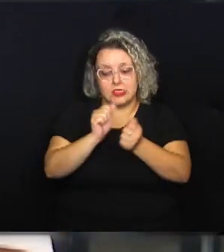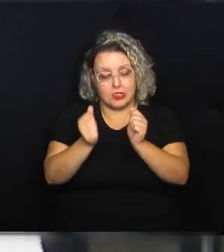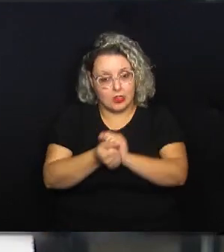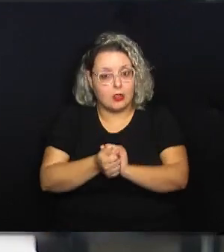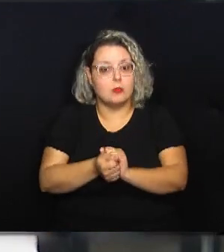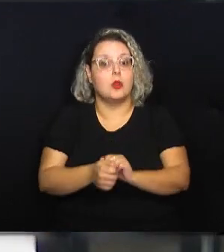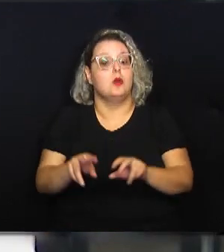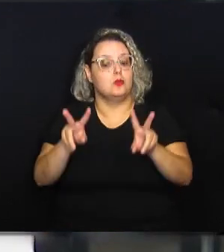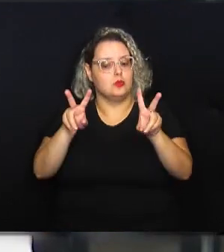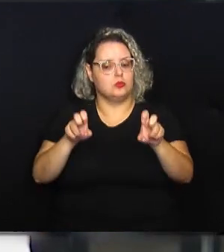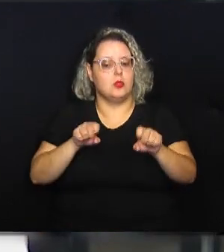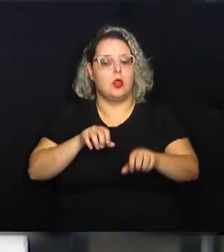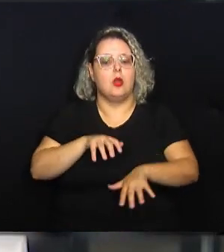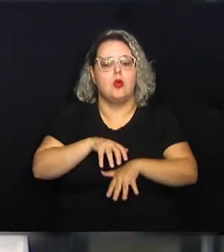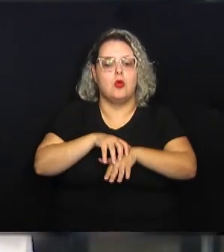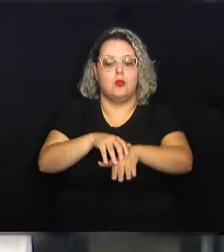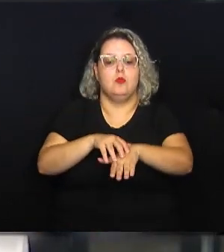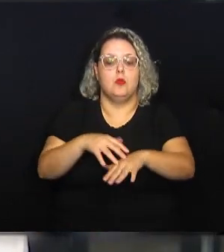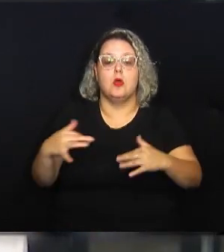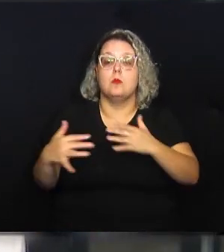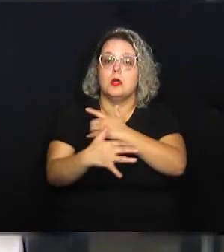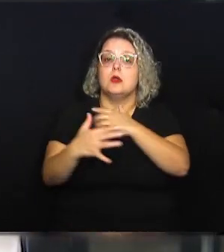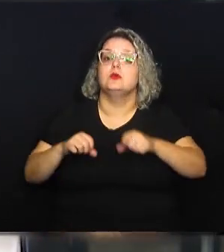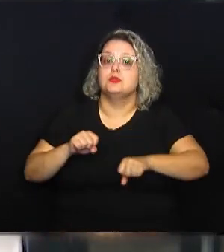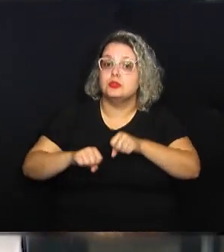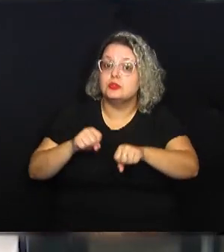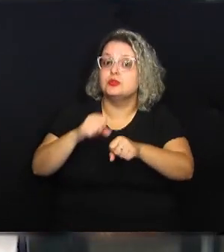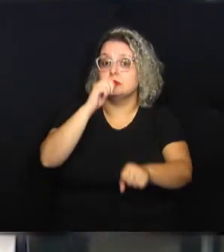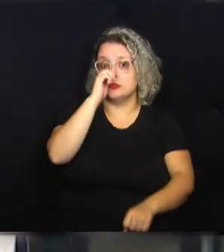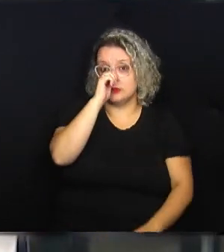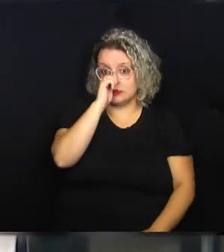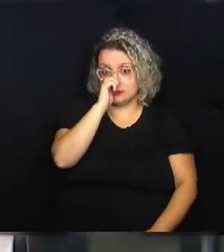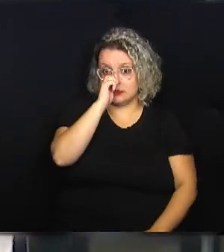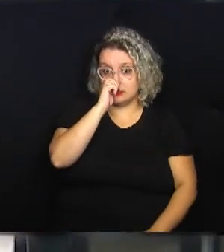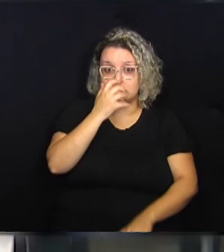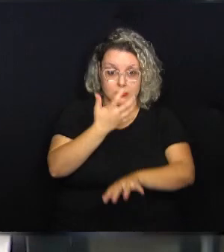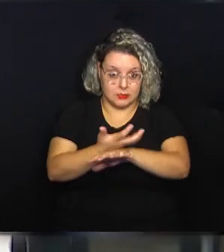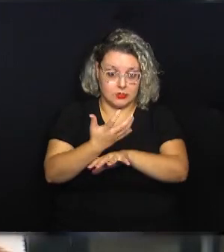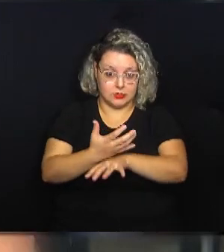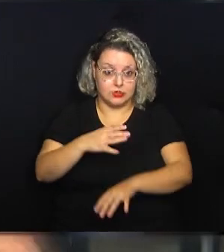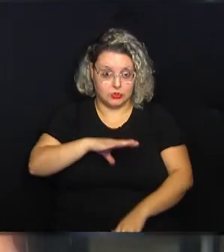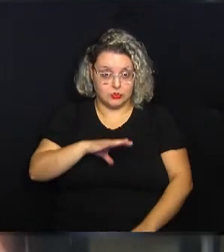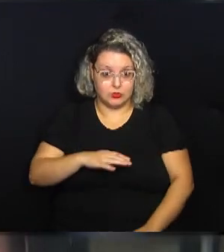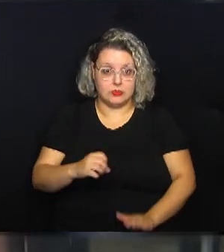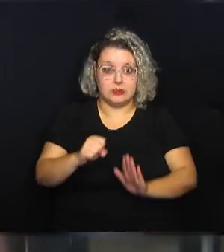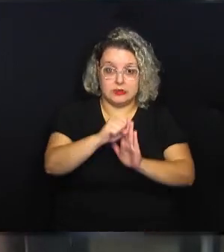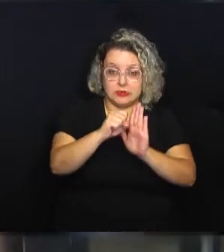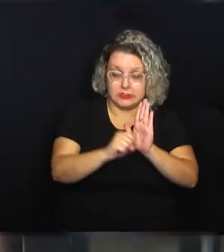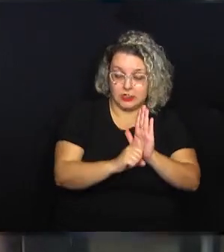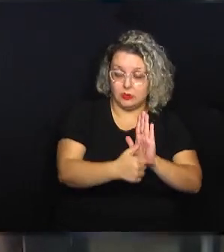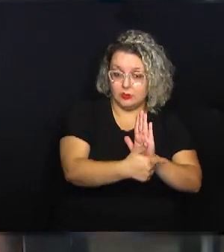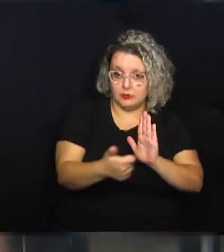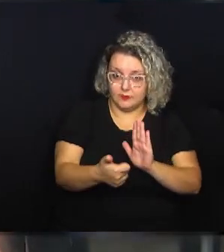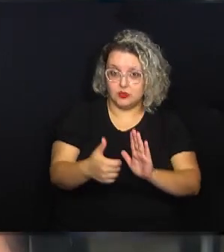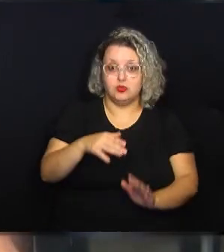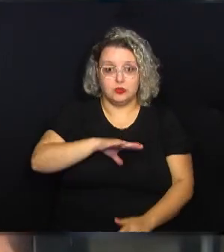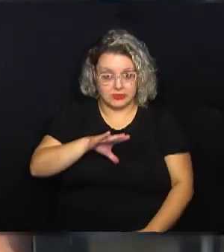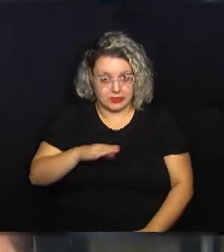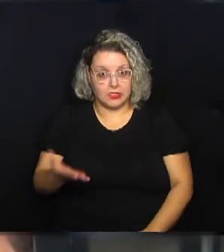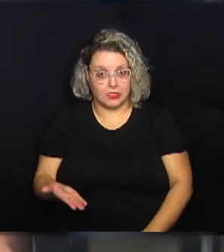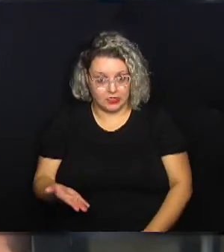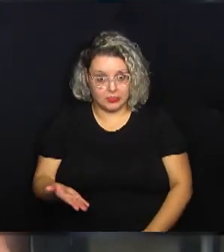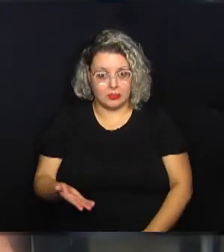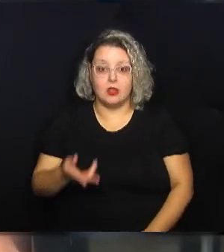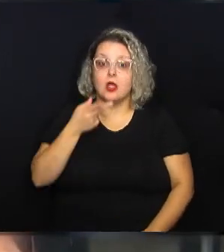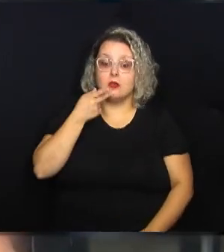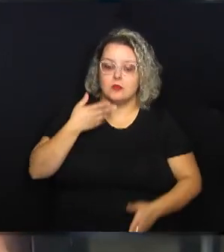estão se reinventando quando o assunto é mobilidade urbana. E nessa disciplina que eu dou sobre as cidades do século XXI, a gente